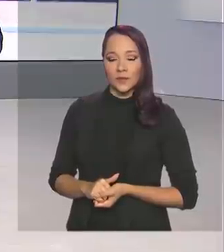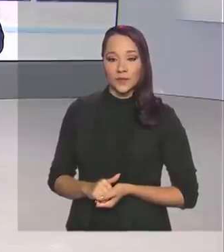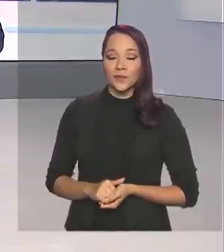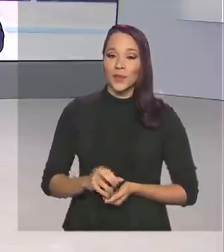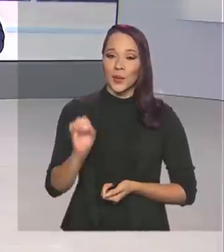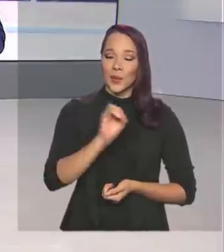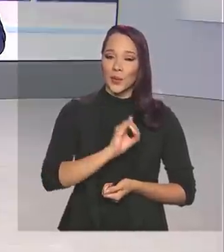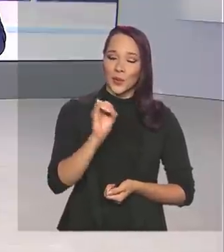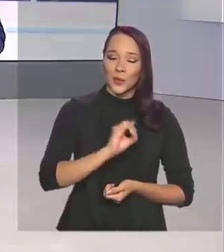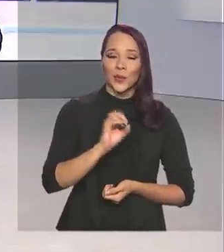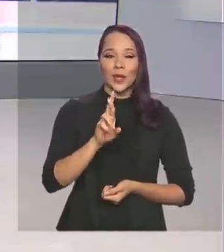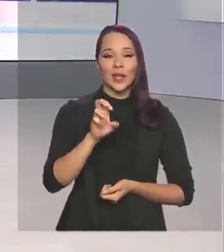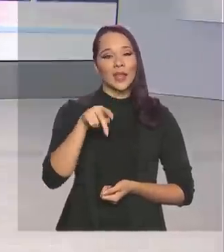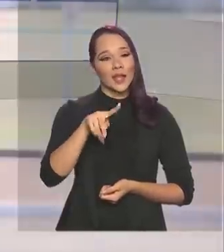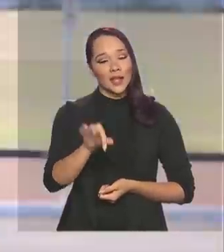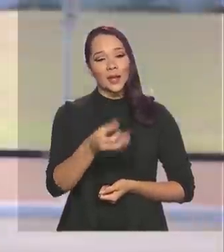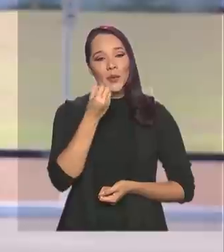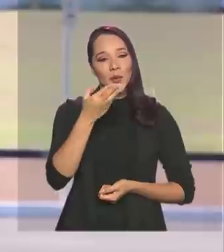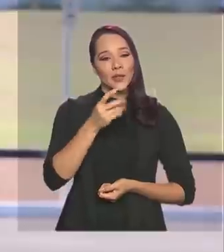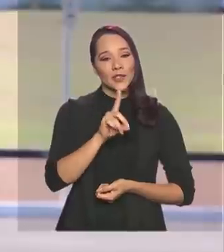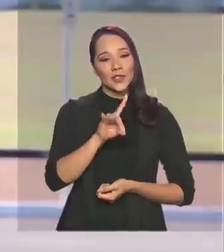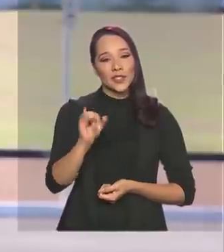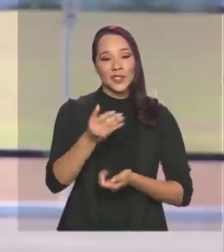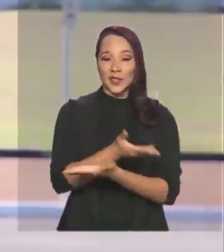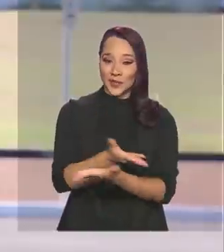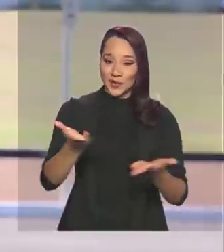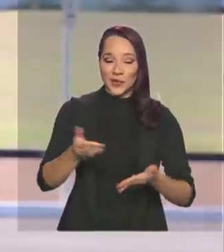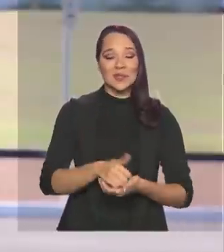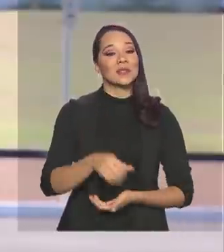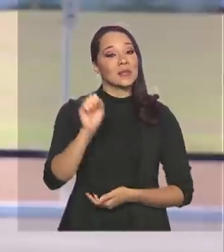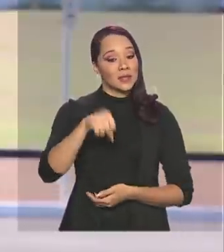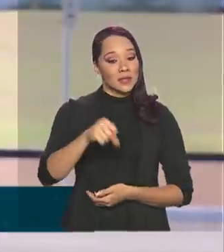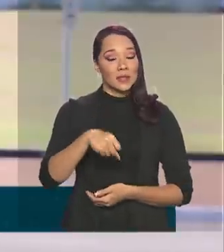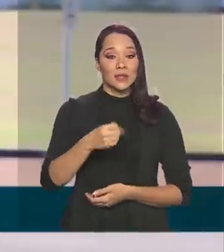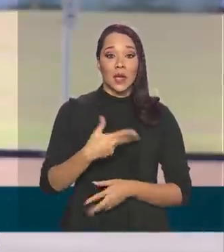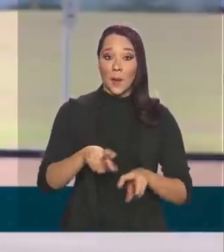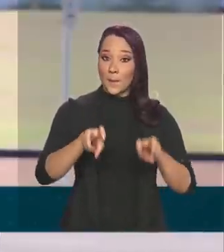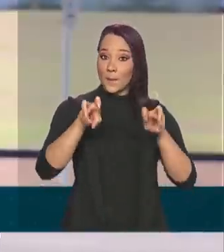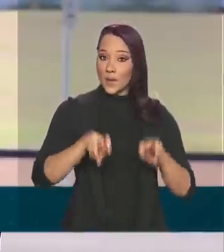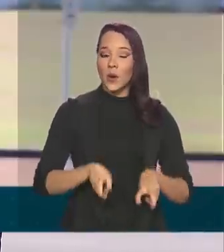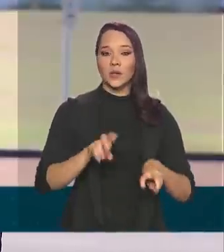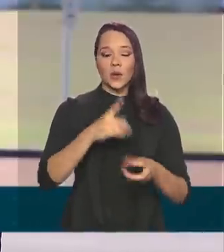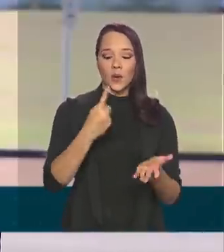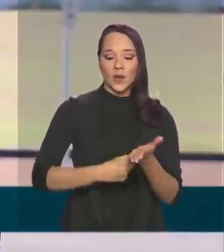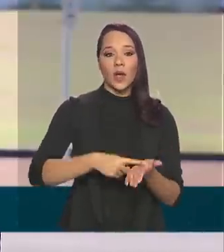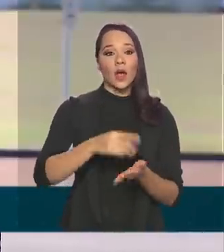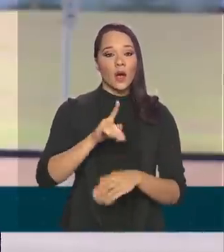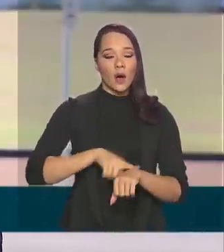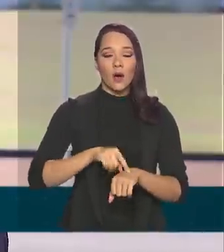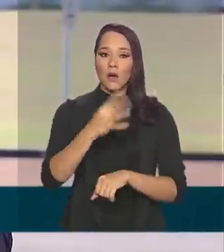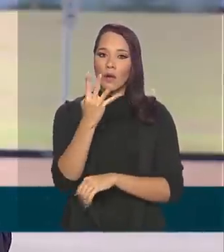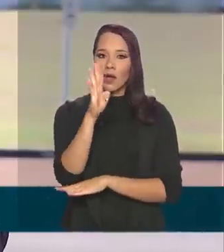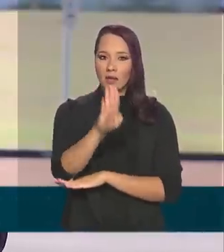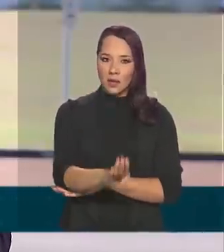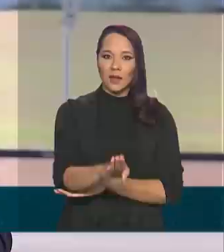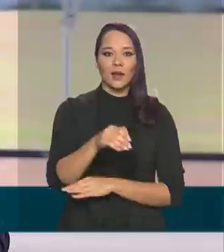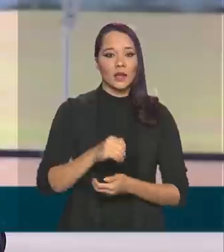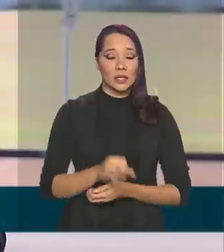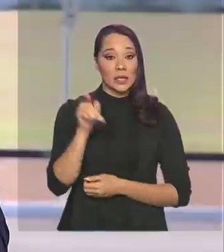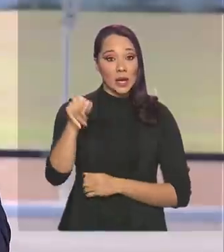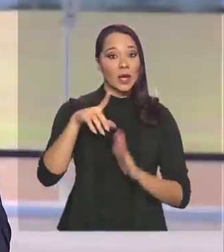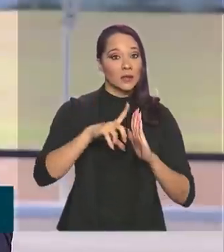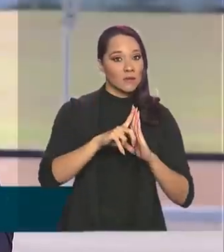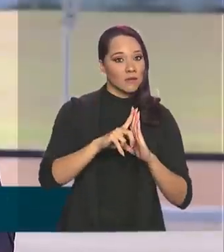Olá, Renata. Bom dia para você, bom dia a todos. É isso mesmo. A posse está marcada para as quatro horas da tarde. É lá no